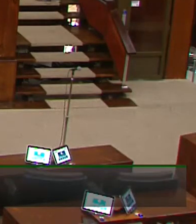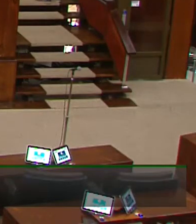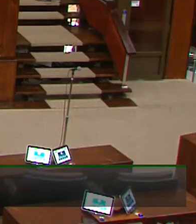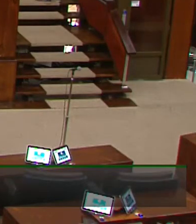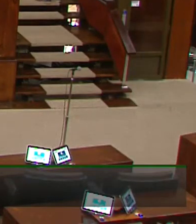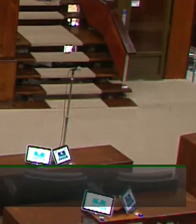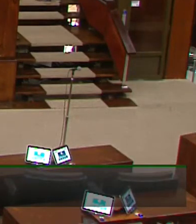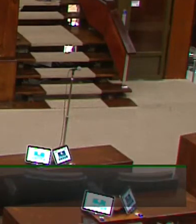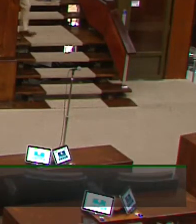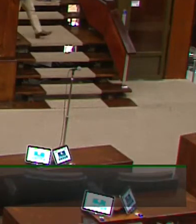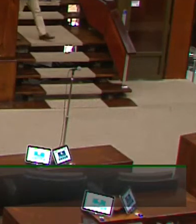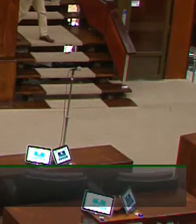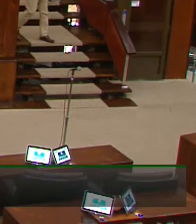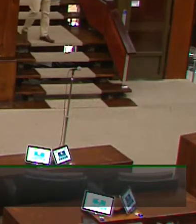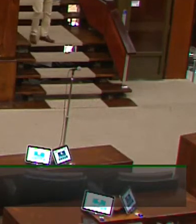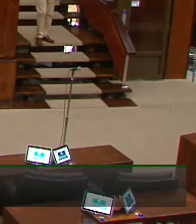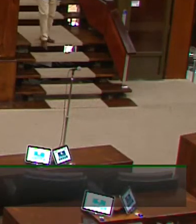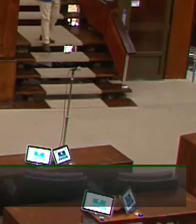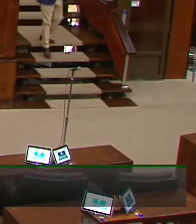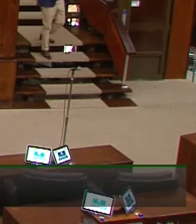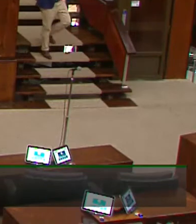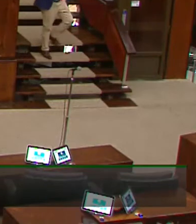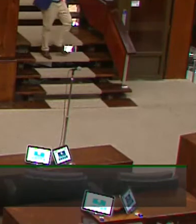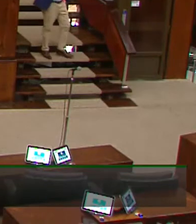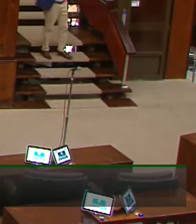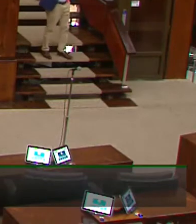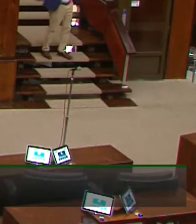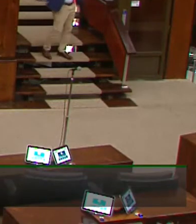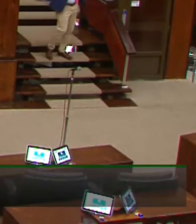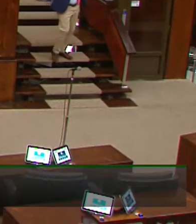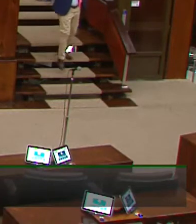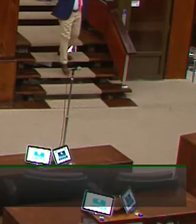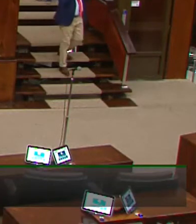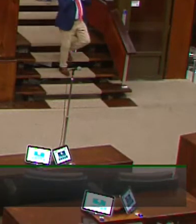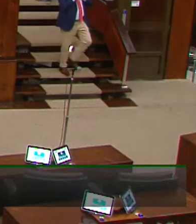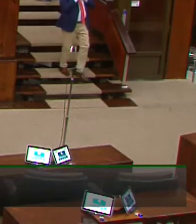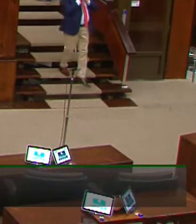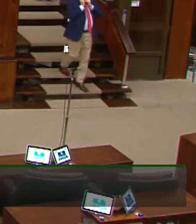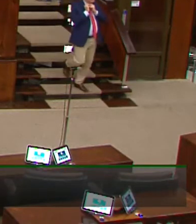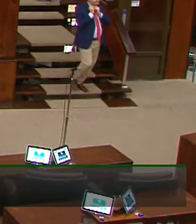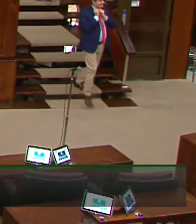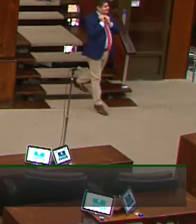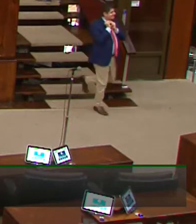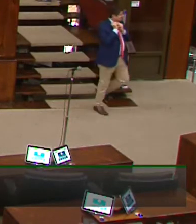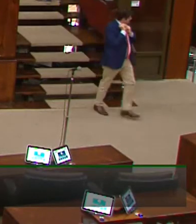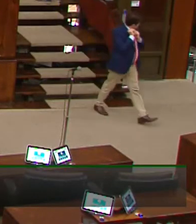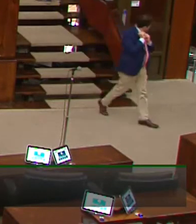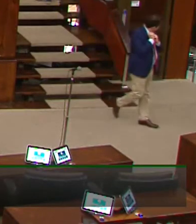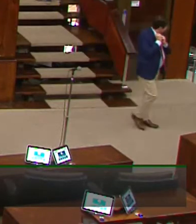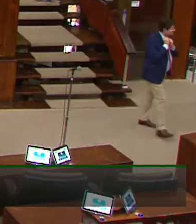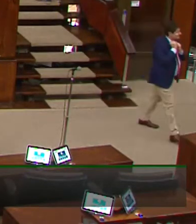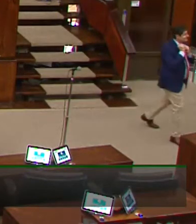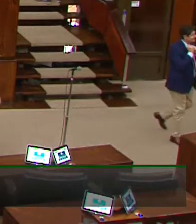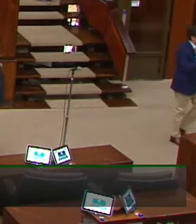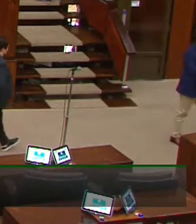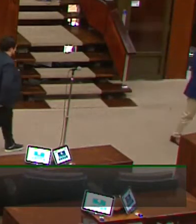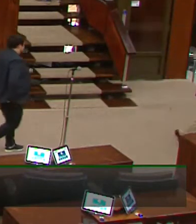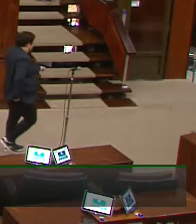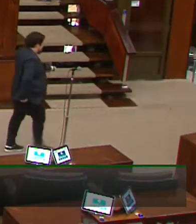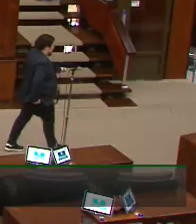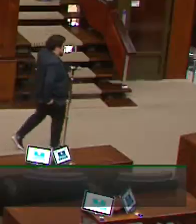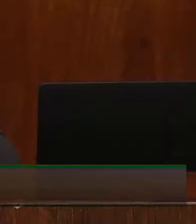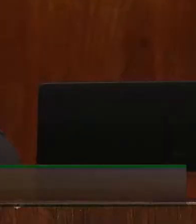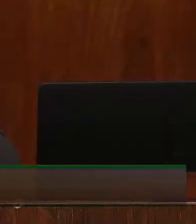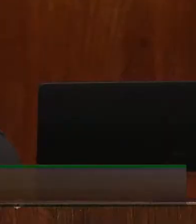para uma comunicação parlamentar o deputado Tiago Duarte desiste o deputado